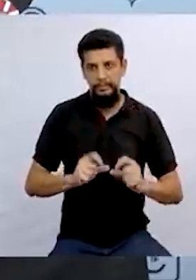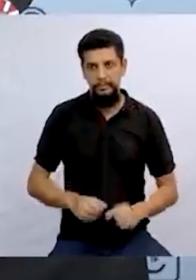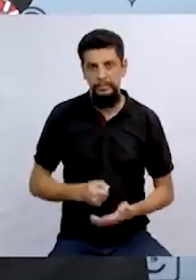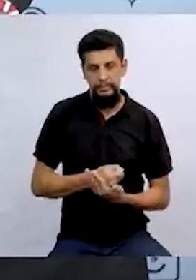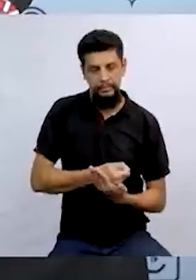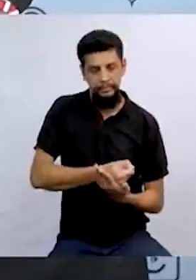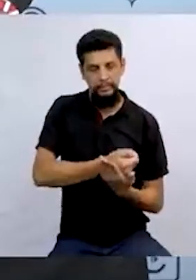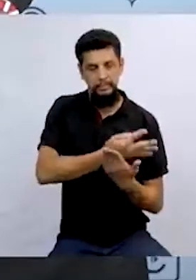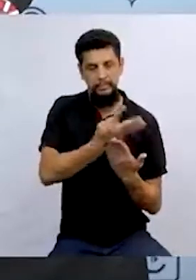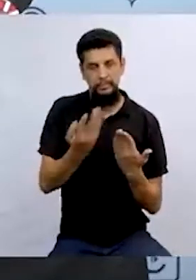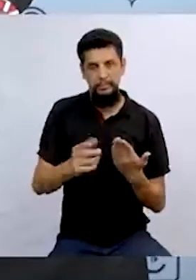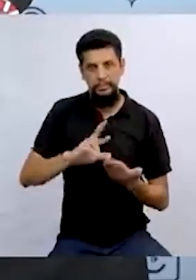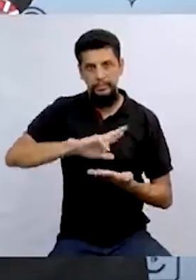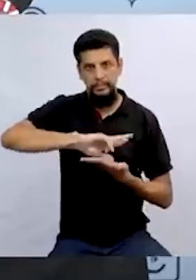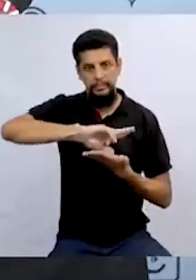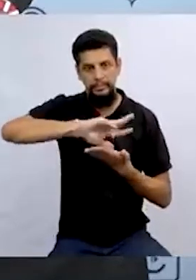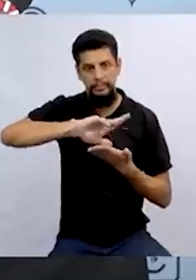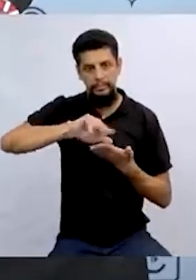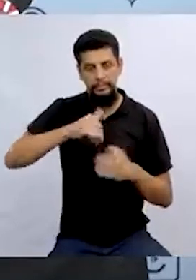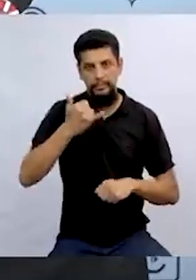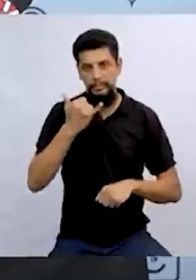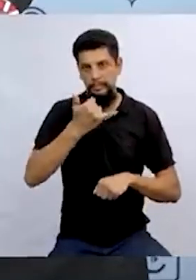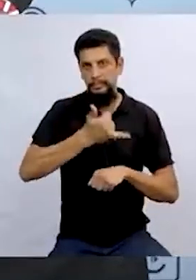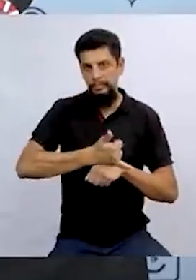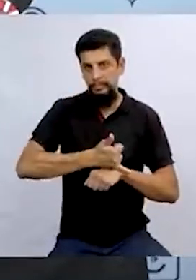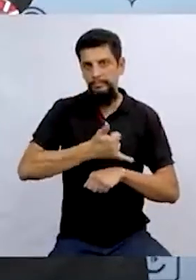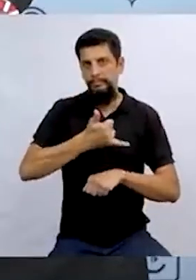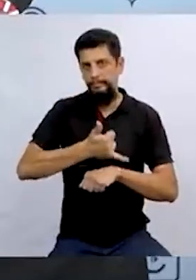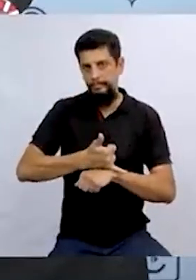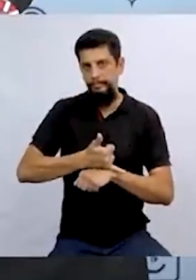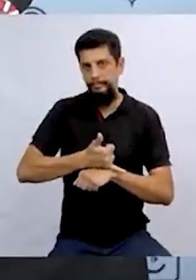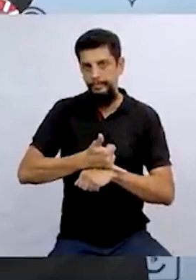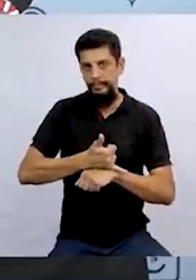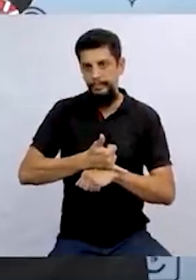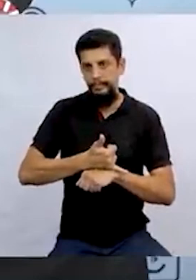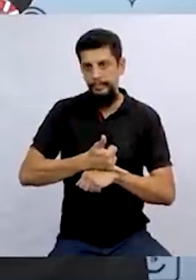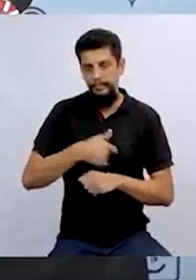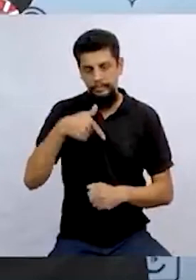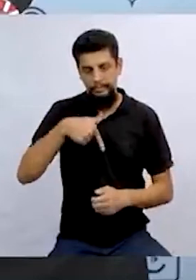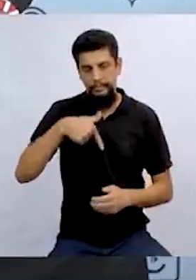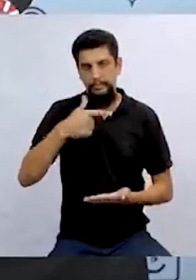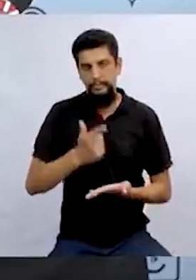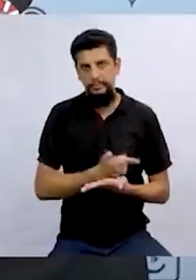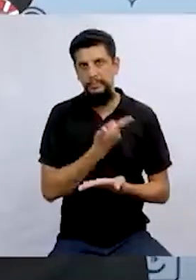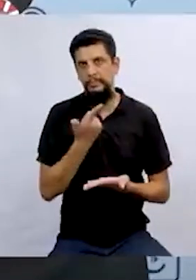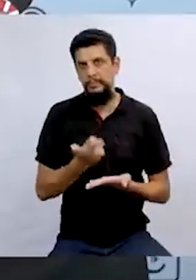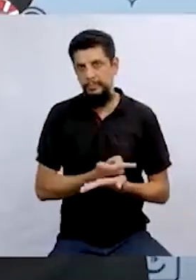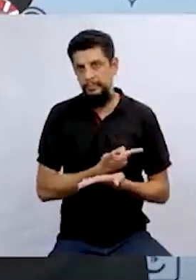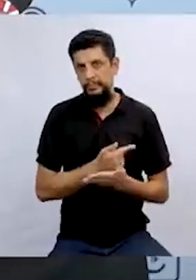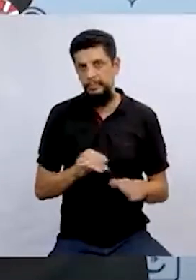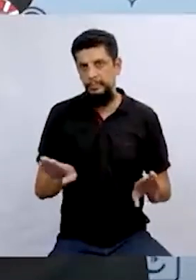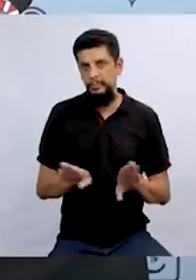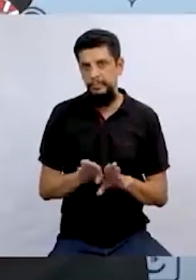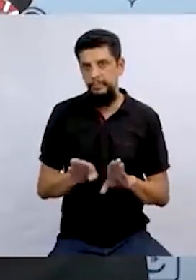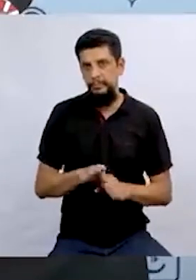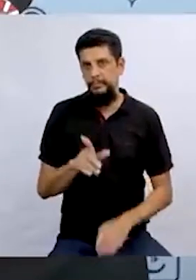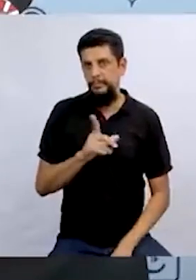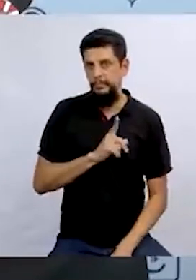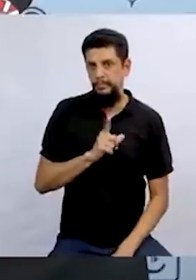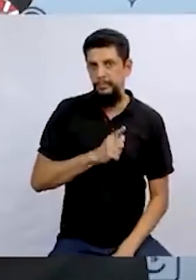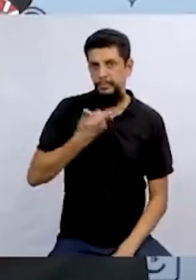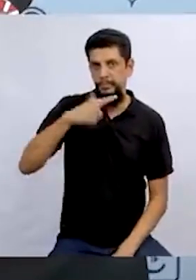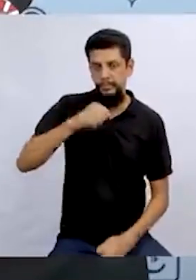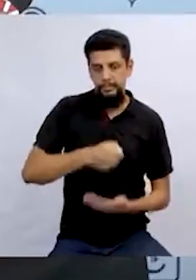diversos objetos que aparecem e personagens lá do livro. E temos